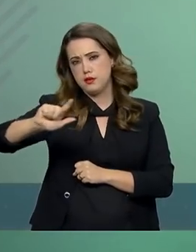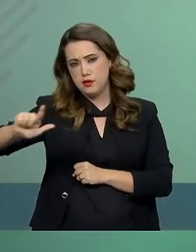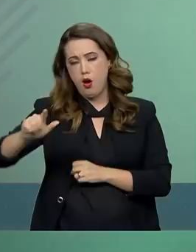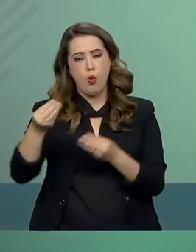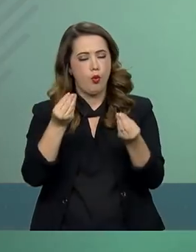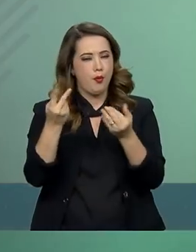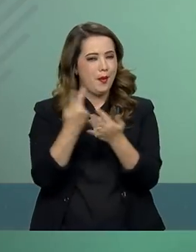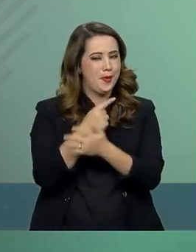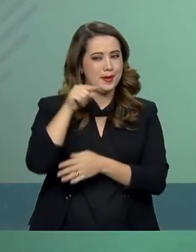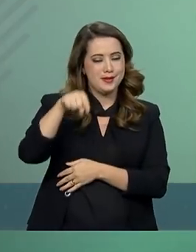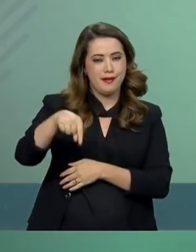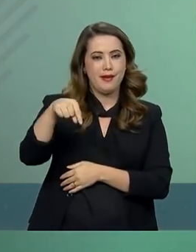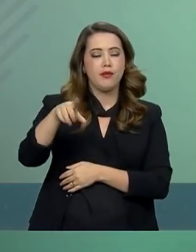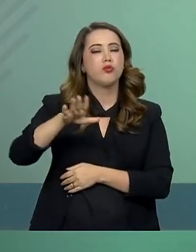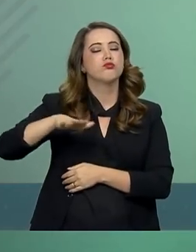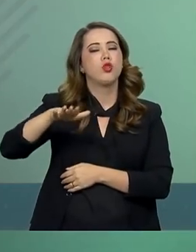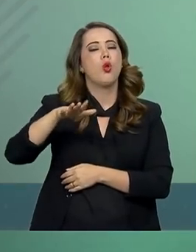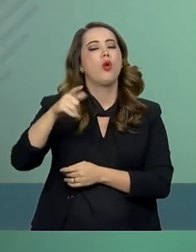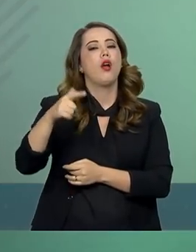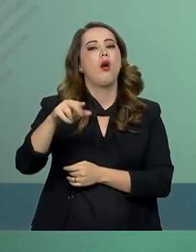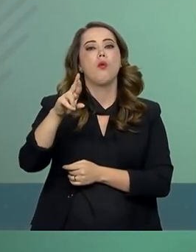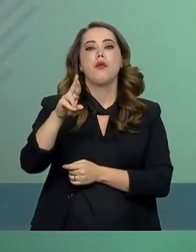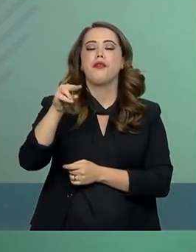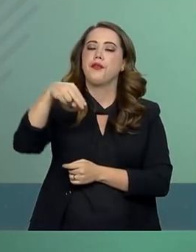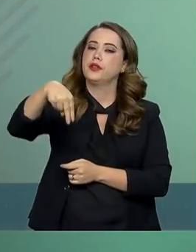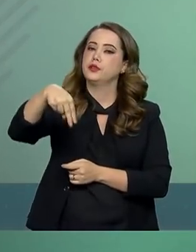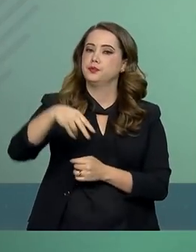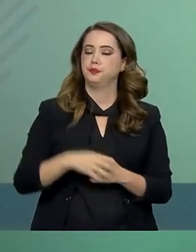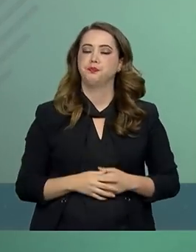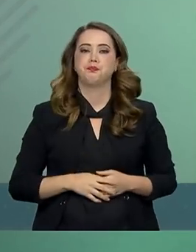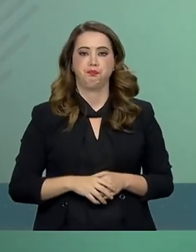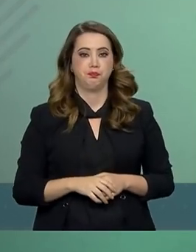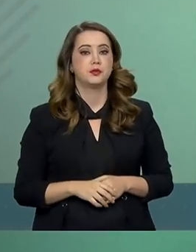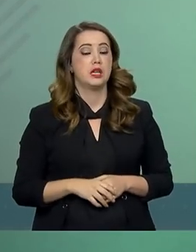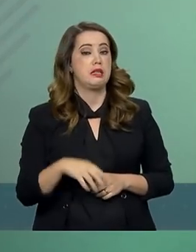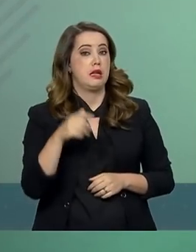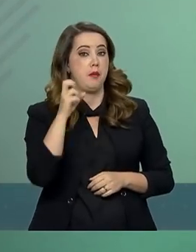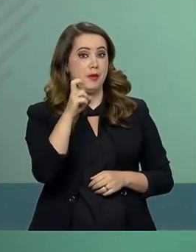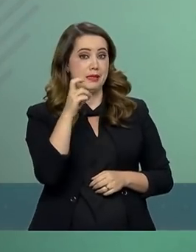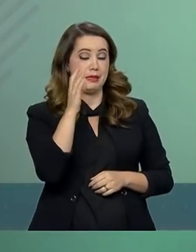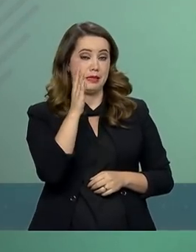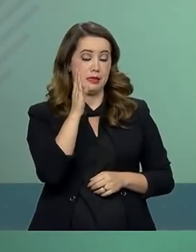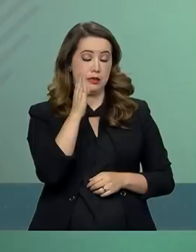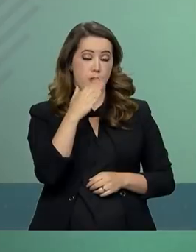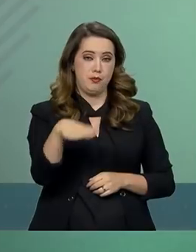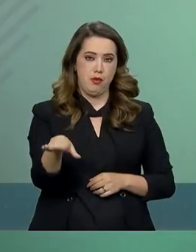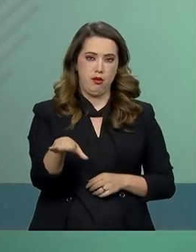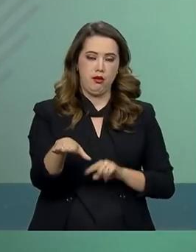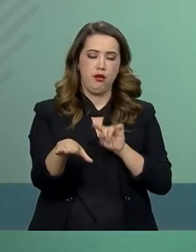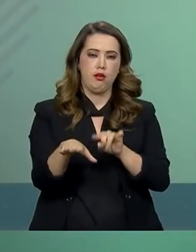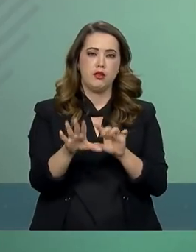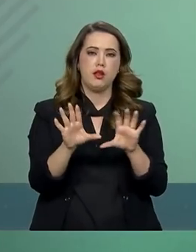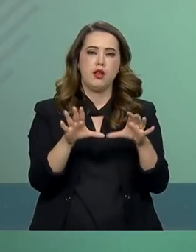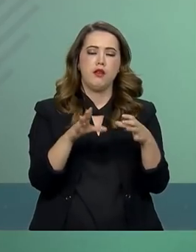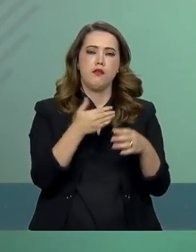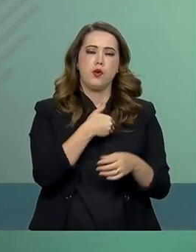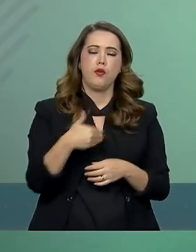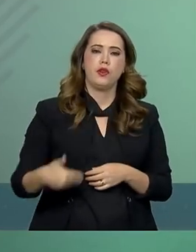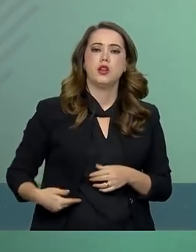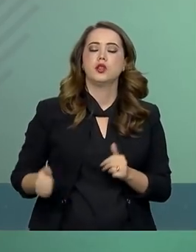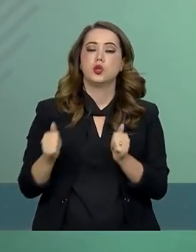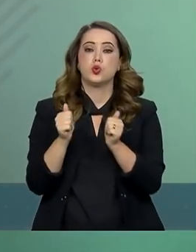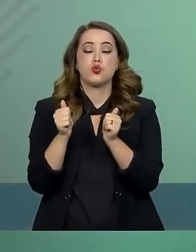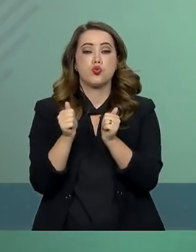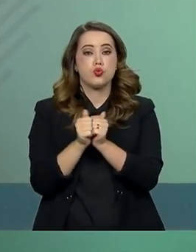Às 17h30, governador e bancada parlamentar de Rondônia, trataram da